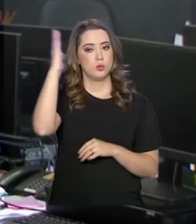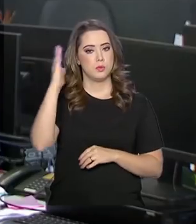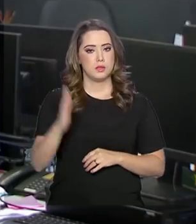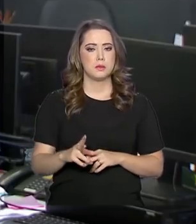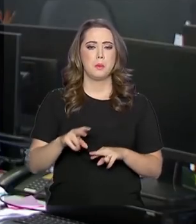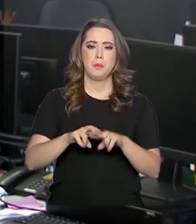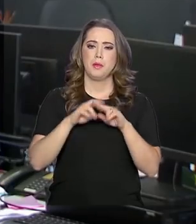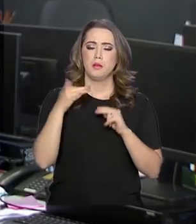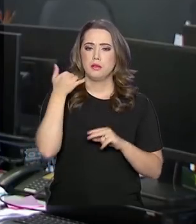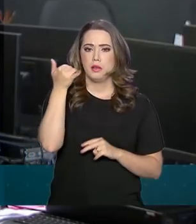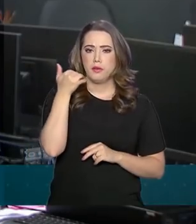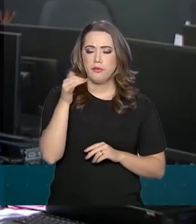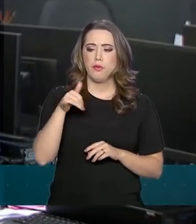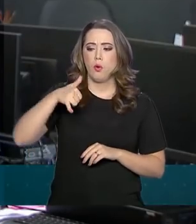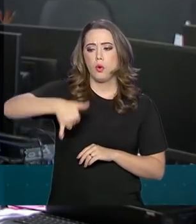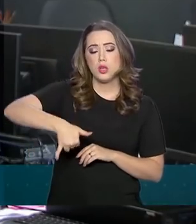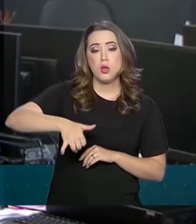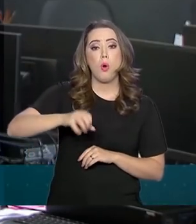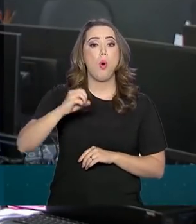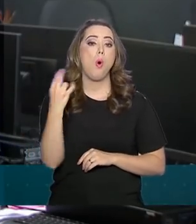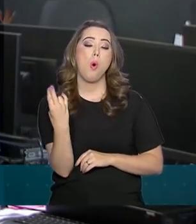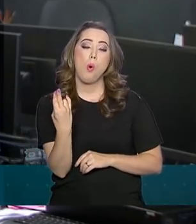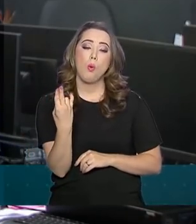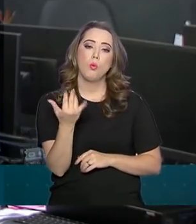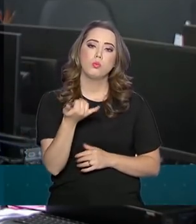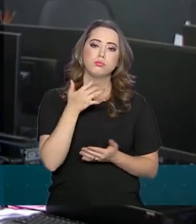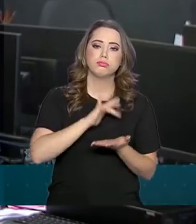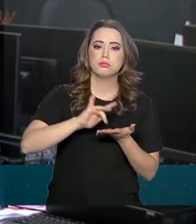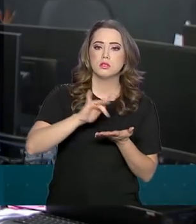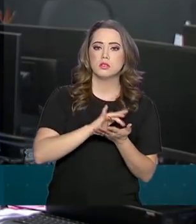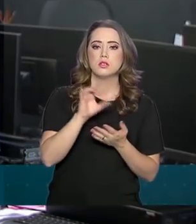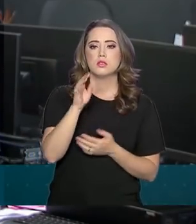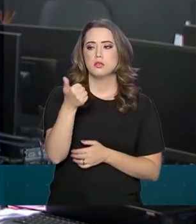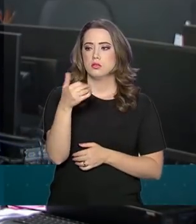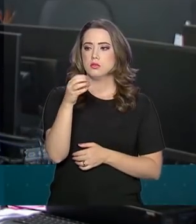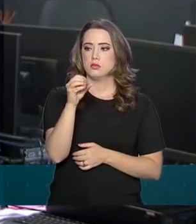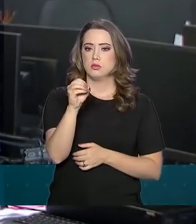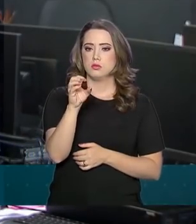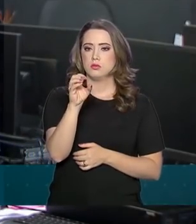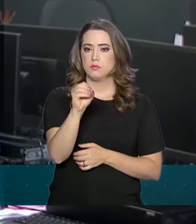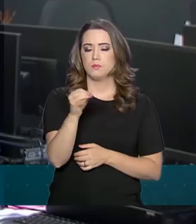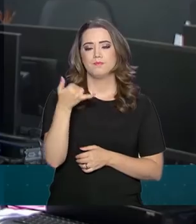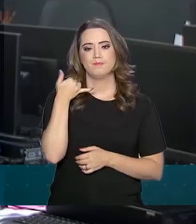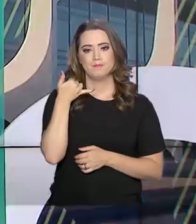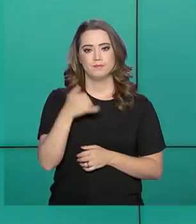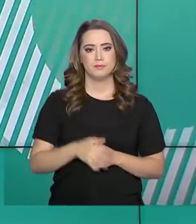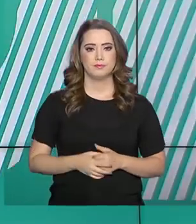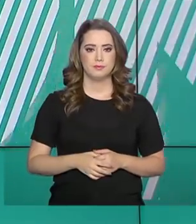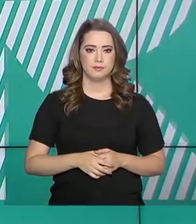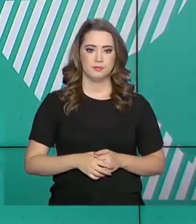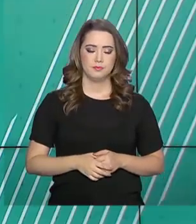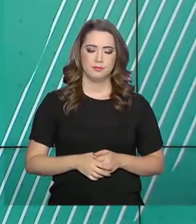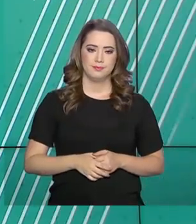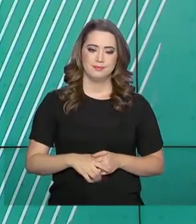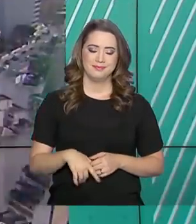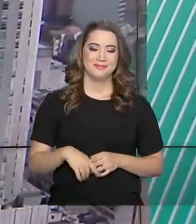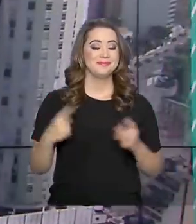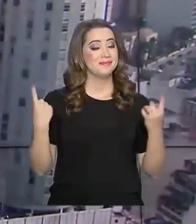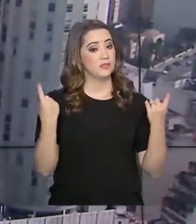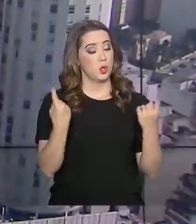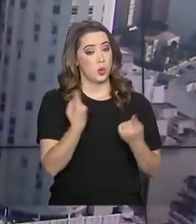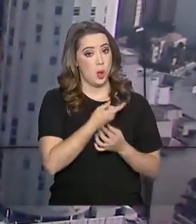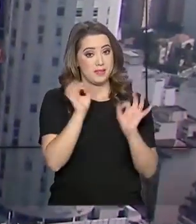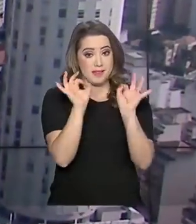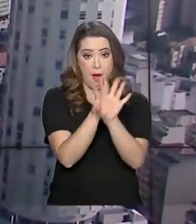por telefones fixos ou celulares. Basta discar 100. 1-0-0. O governo agora